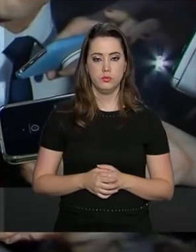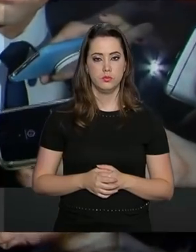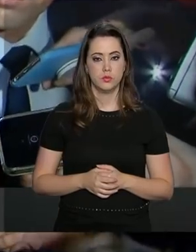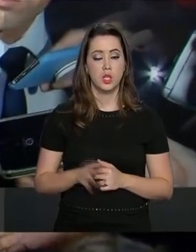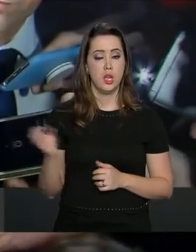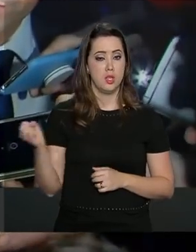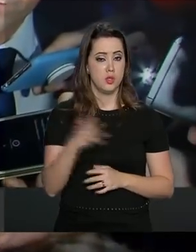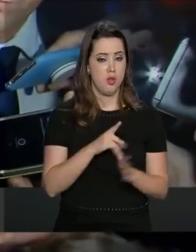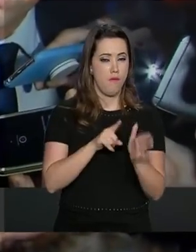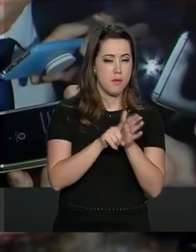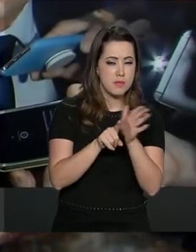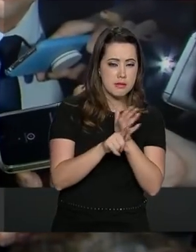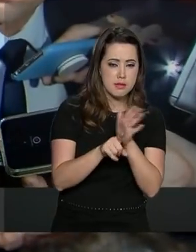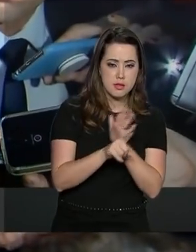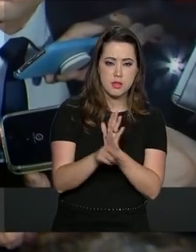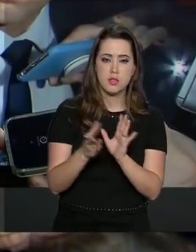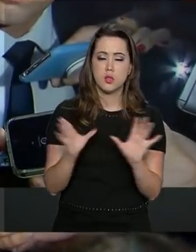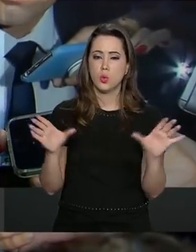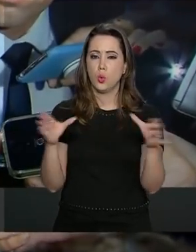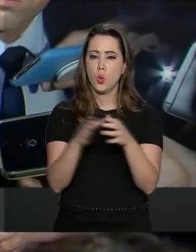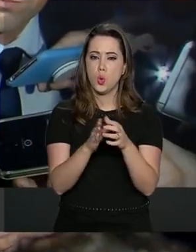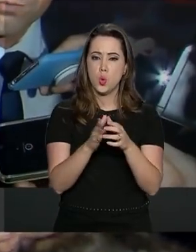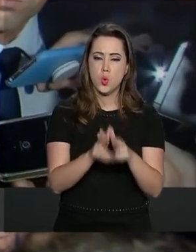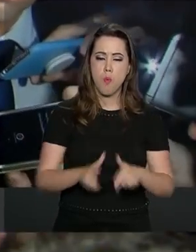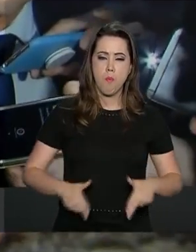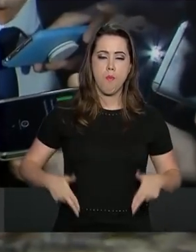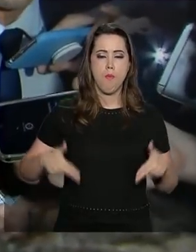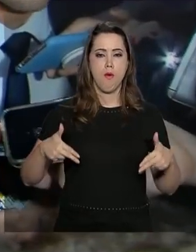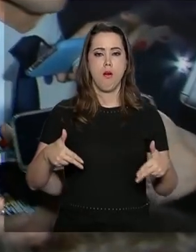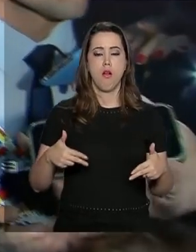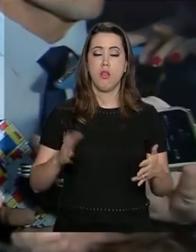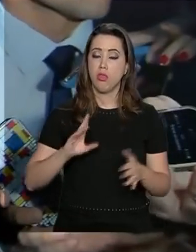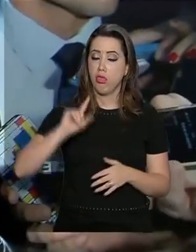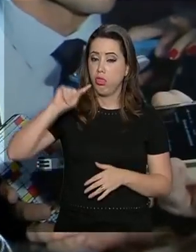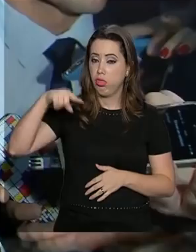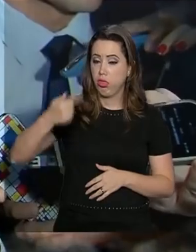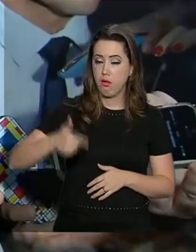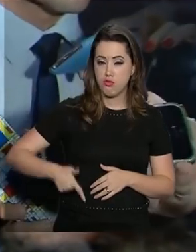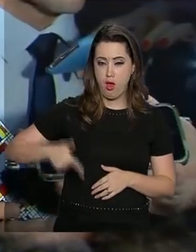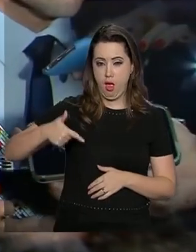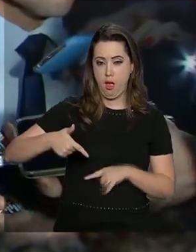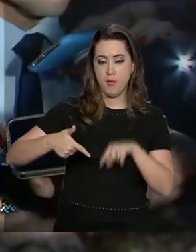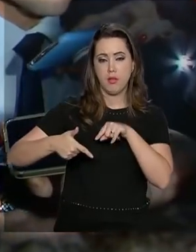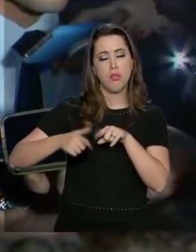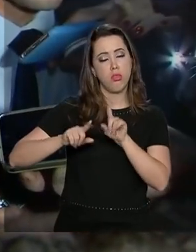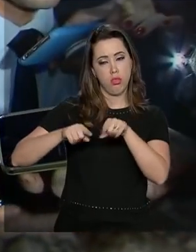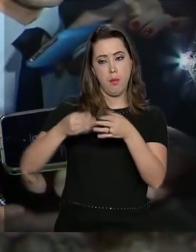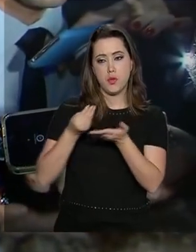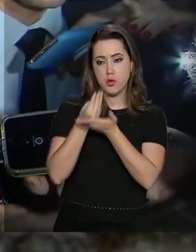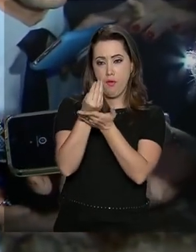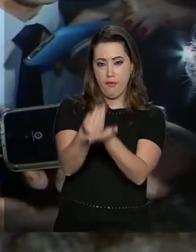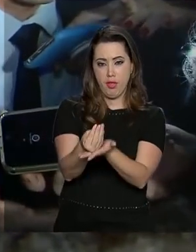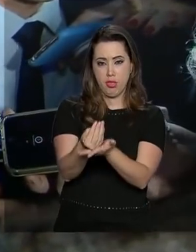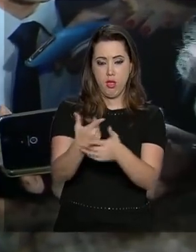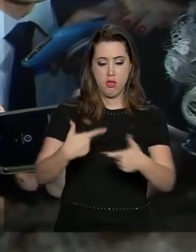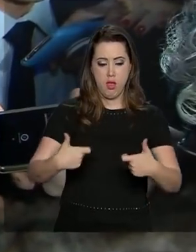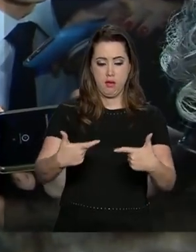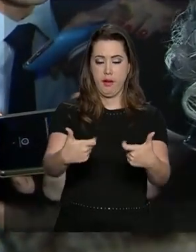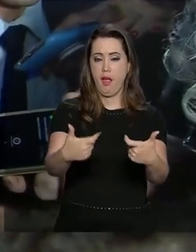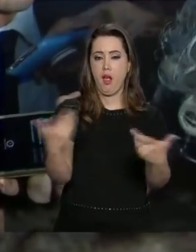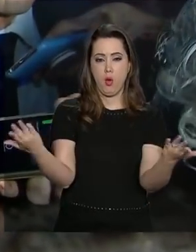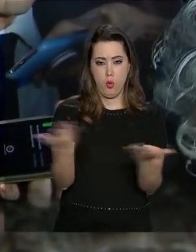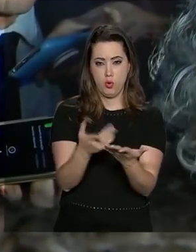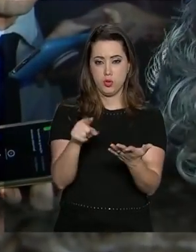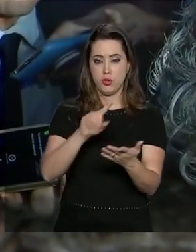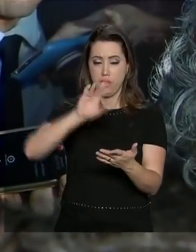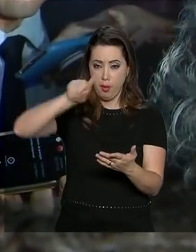feitas na arte bélica, a maioria depois ela se destina à vida pacífica. Então, é a dualidade da indústria de defesa. Você olha hoje,